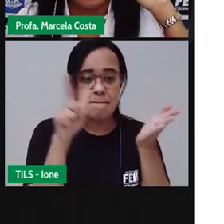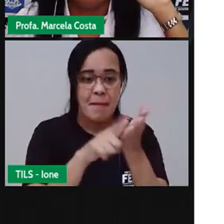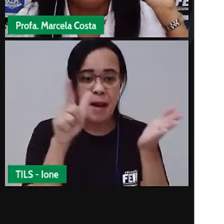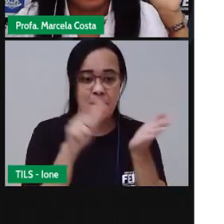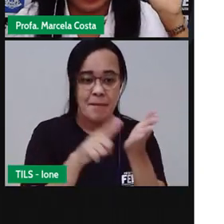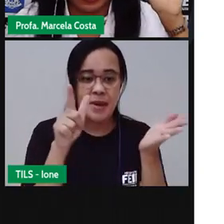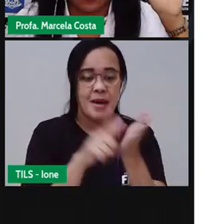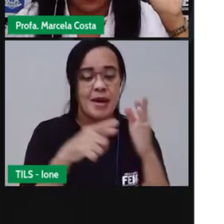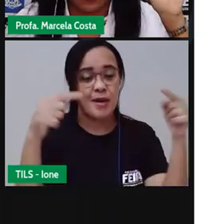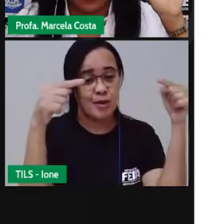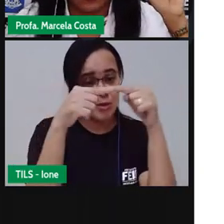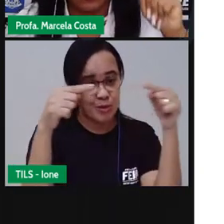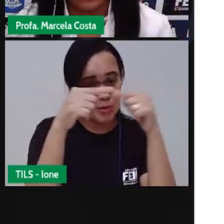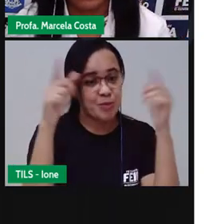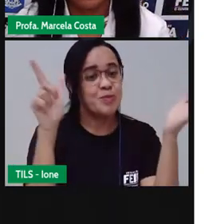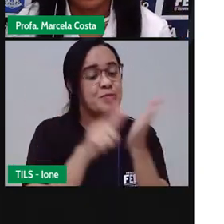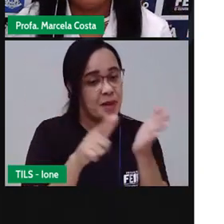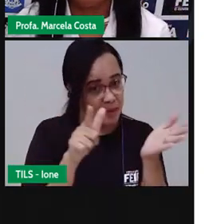papel.